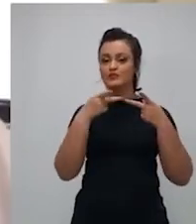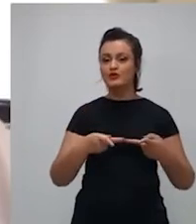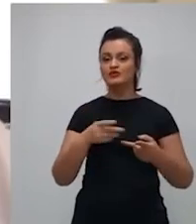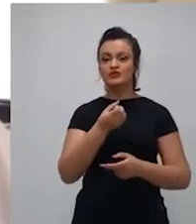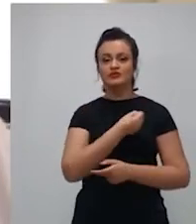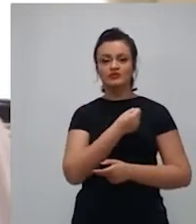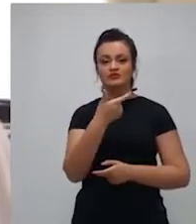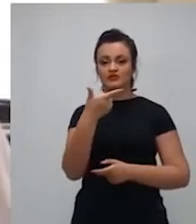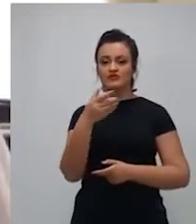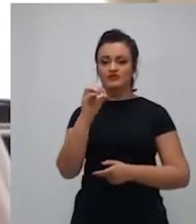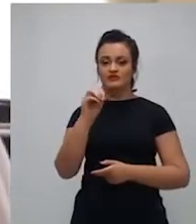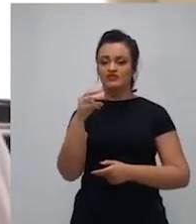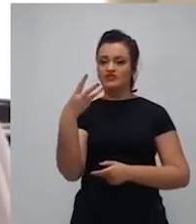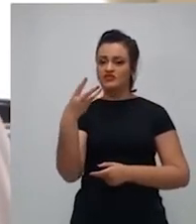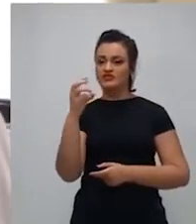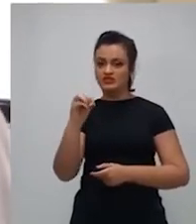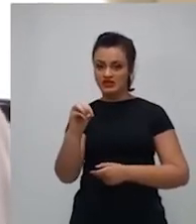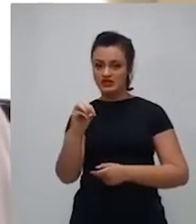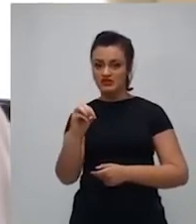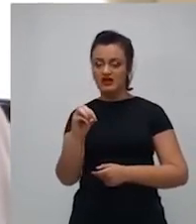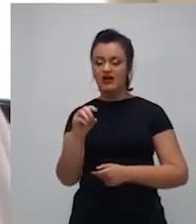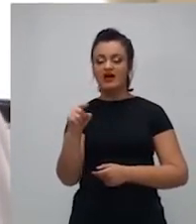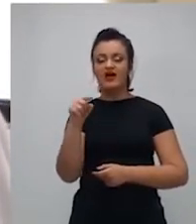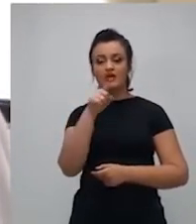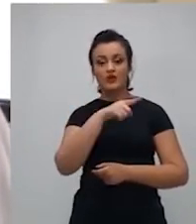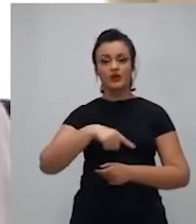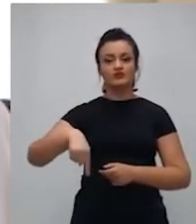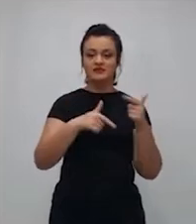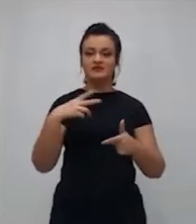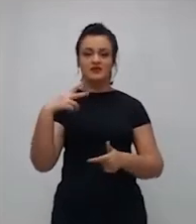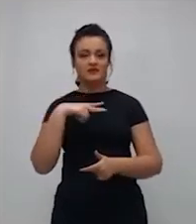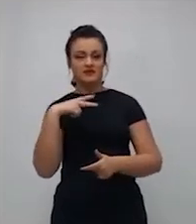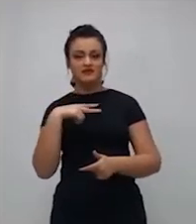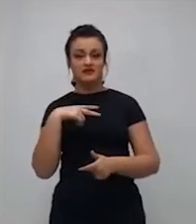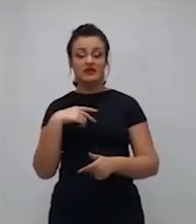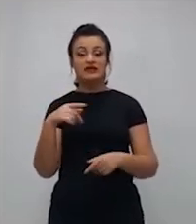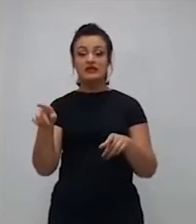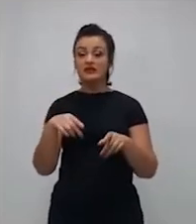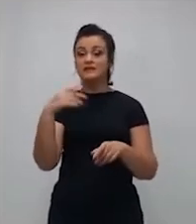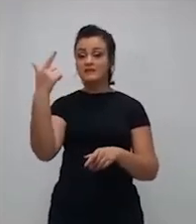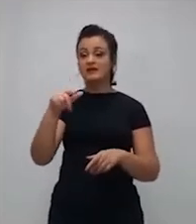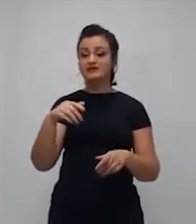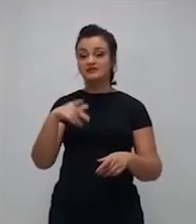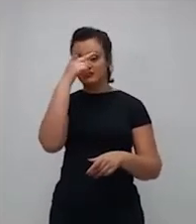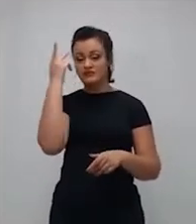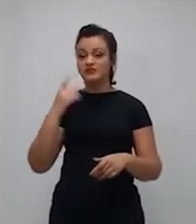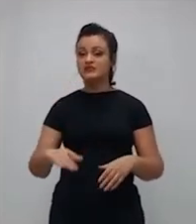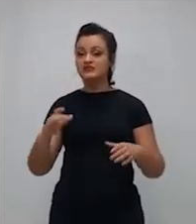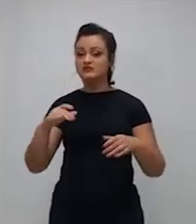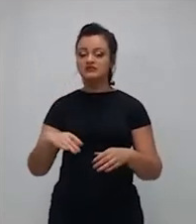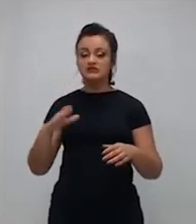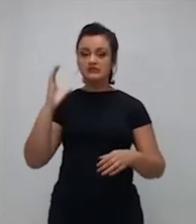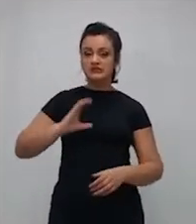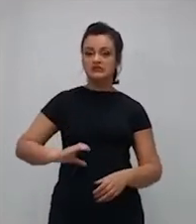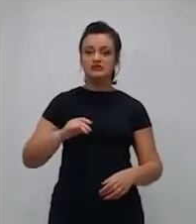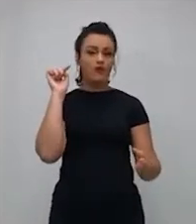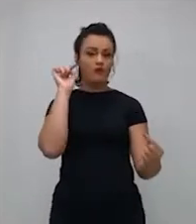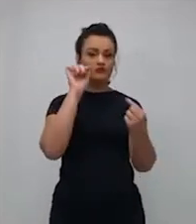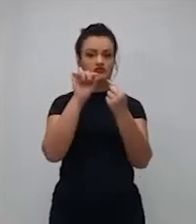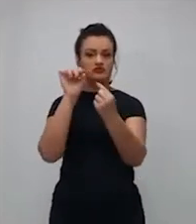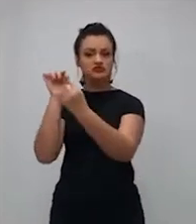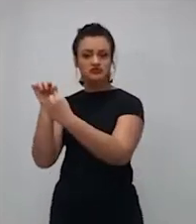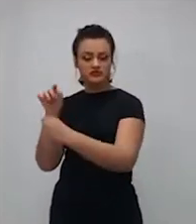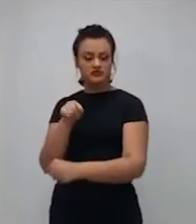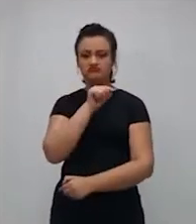do Tribunal Regional Federal da Terceira Região, Luciano Ortiz, e a representante da Organização das Nações Unidas Meio